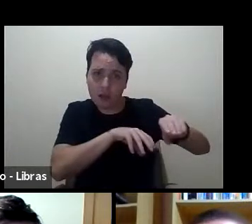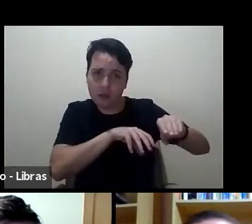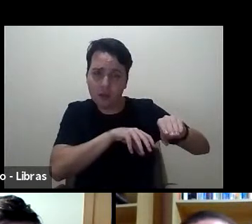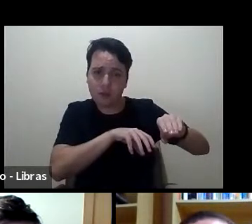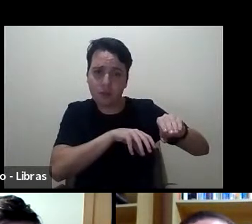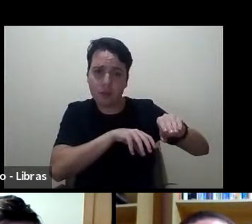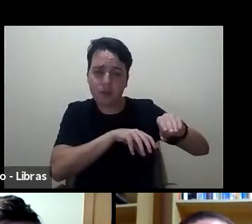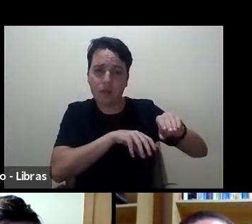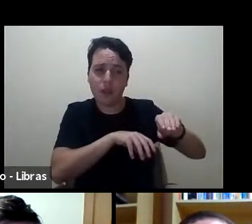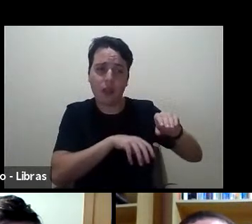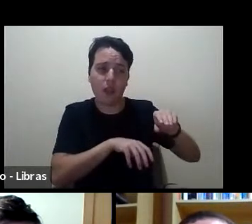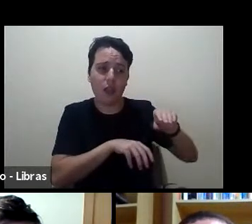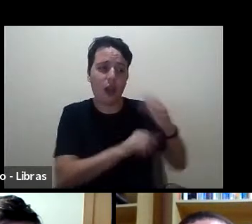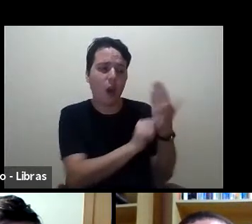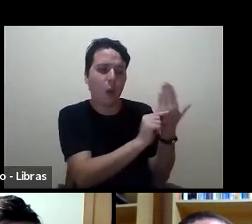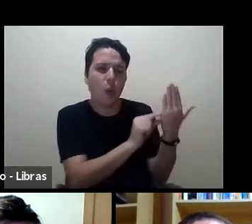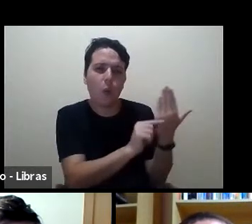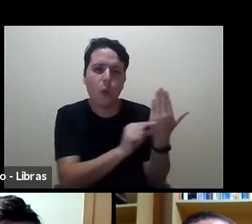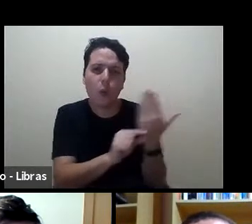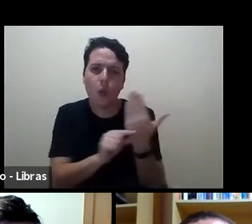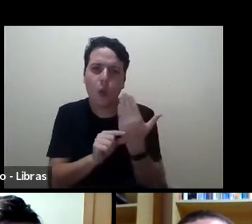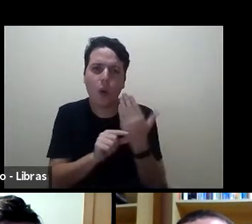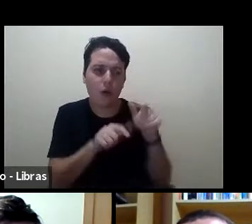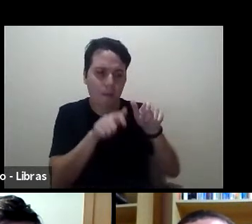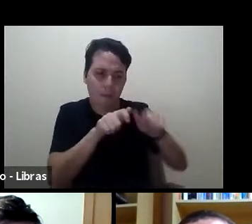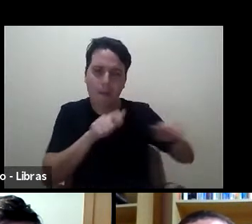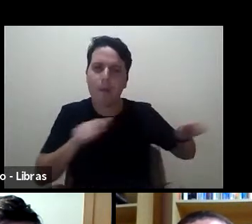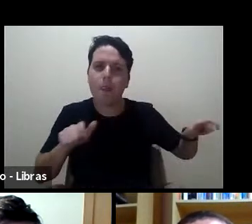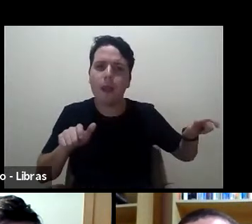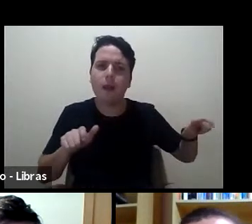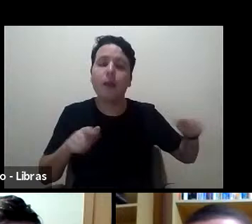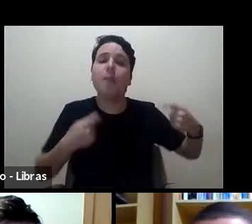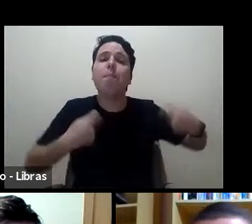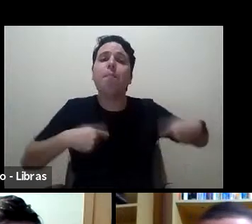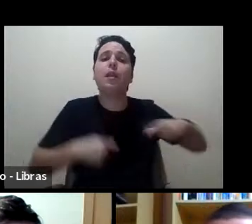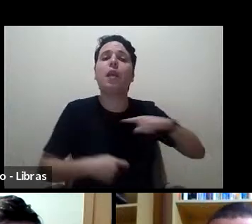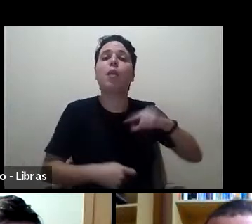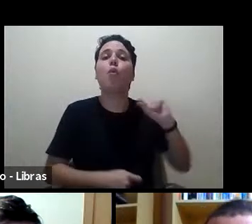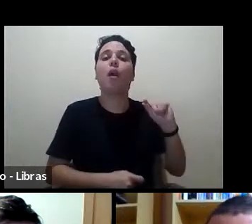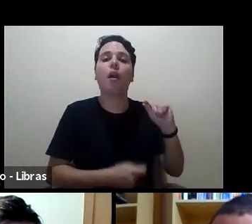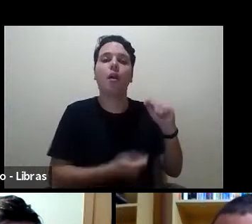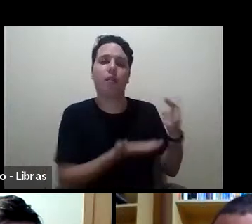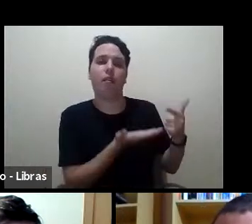esses autores e autoras têm que ter livros.